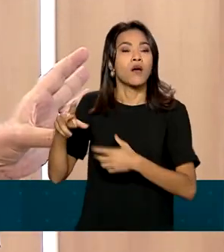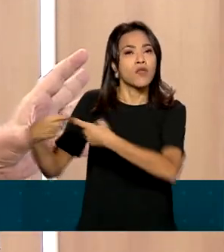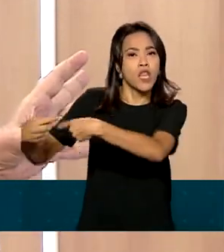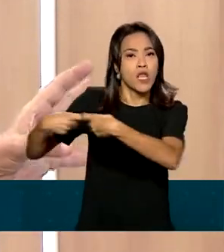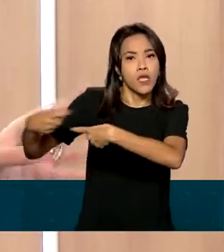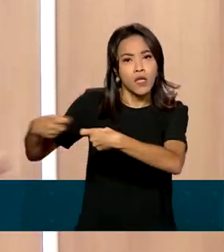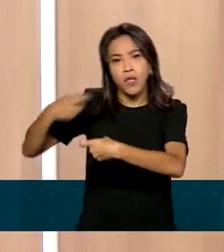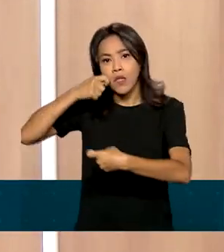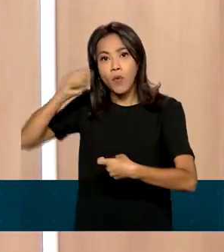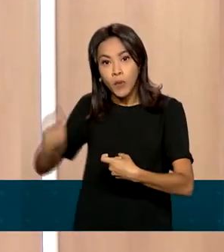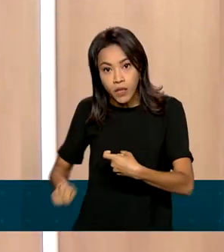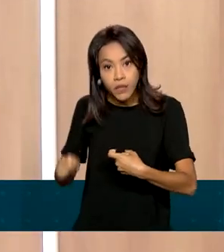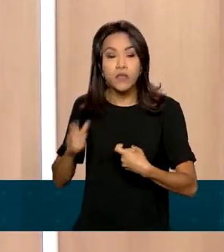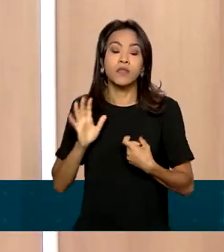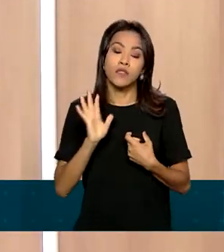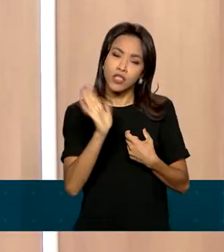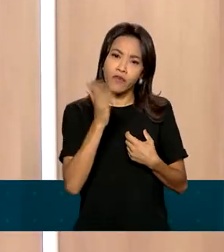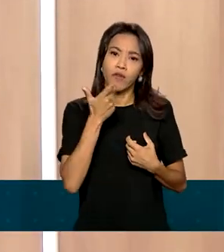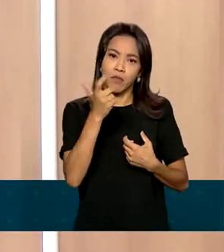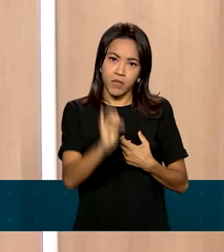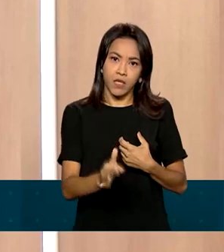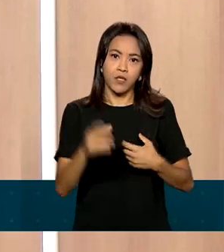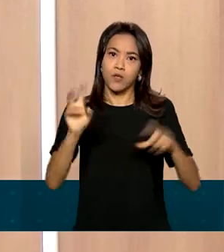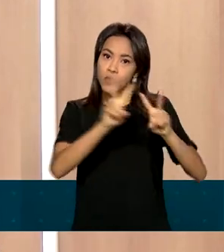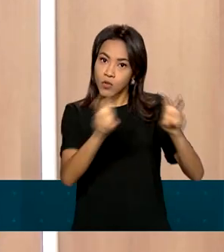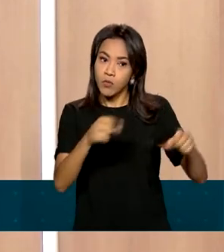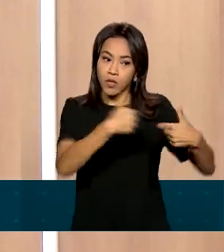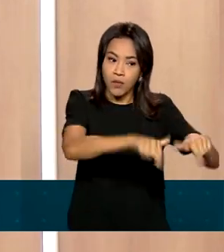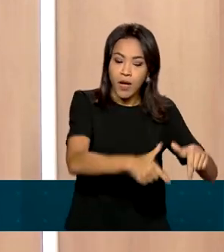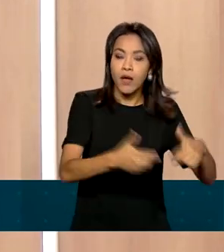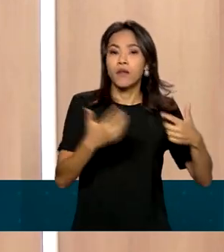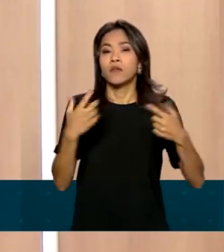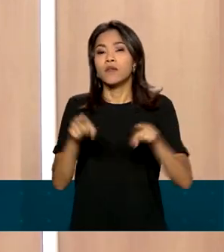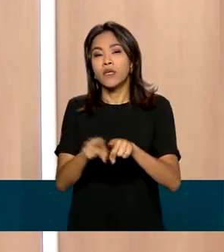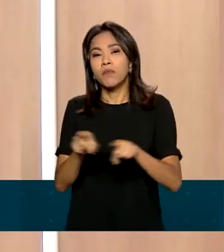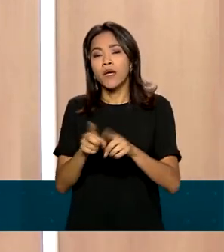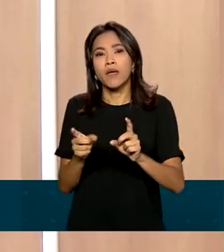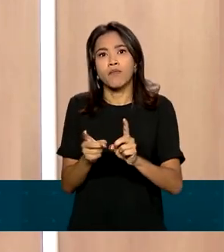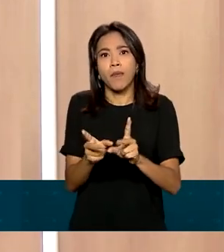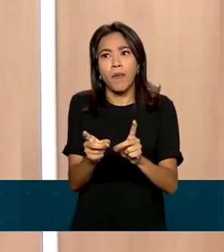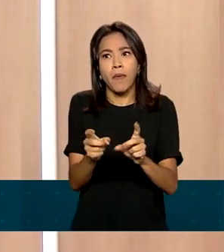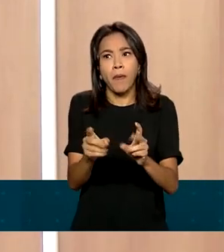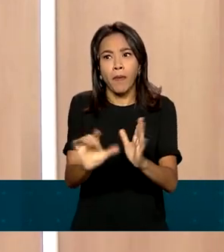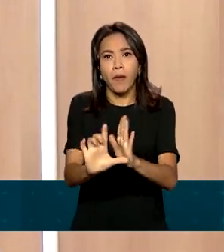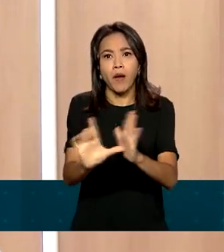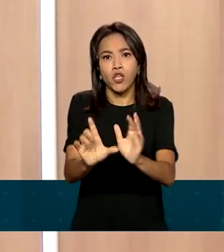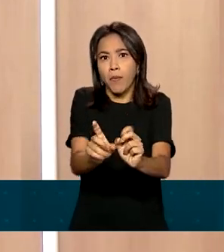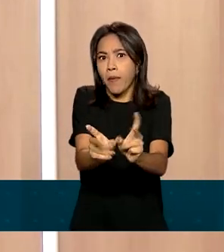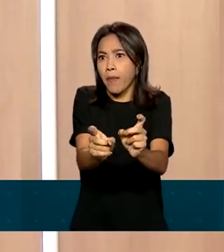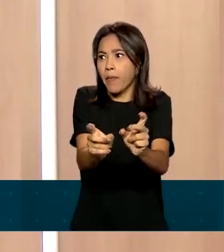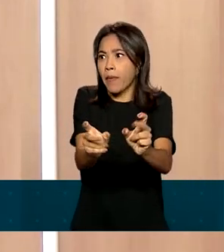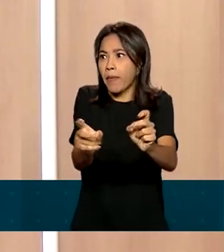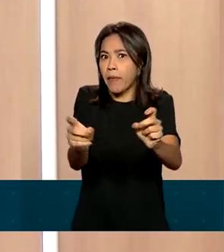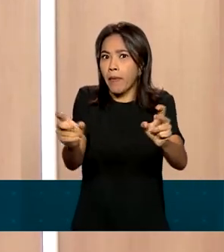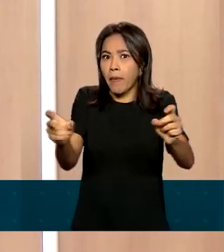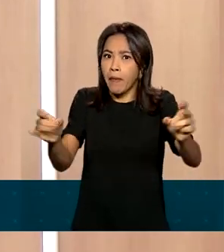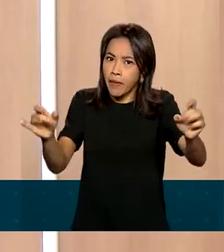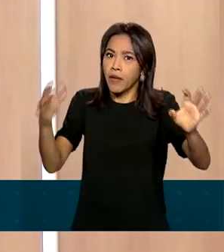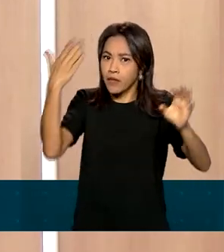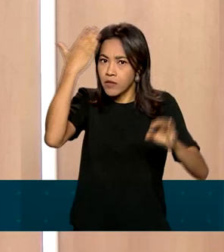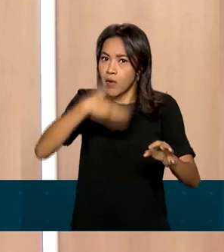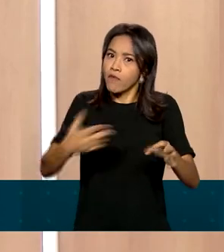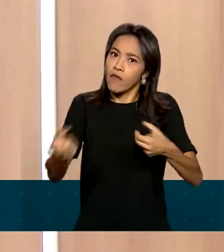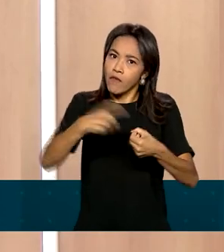em termos de geração de empregos, como nós já falamos aqui, como também em termos de crescimento do varejo, que é um excelente termômetro da retomada da economia.